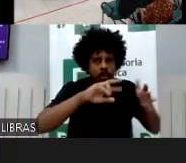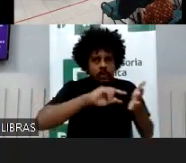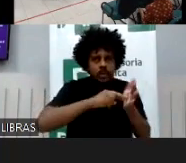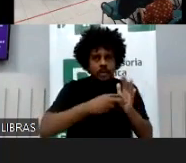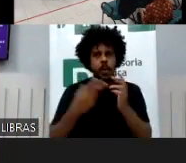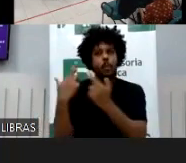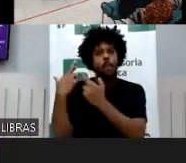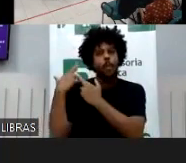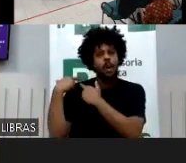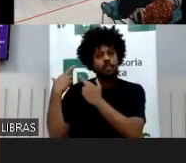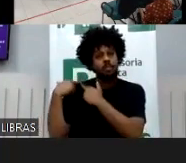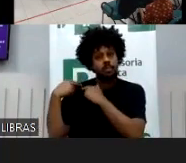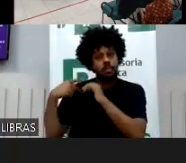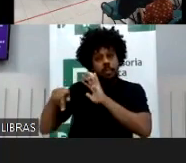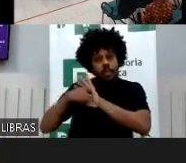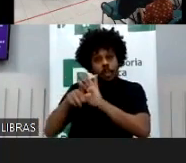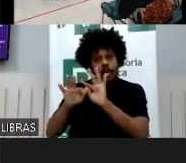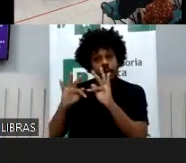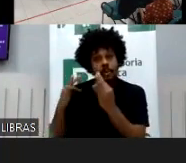compartilha?